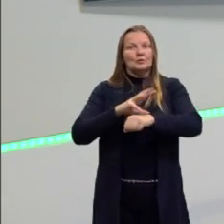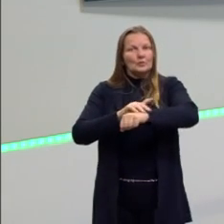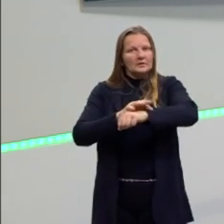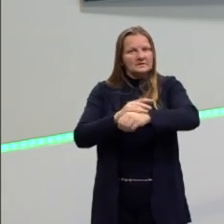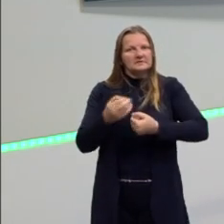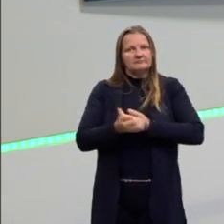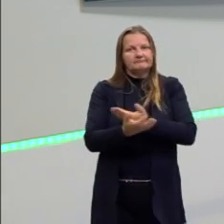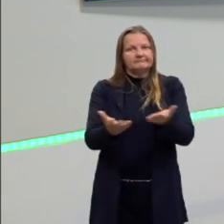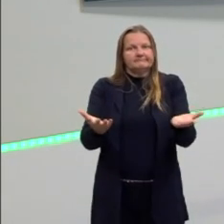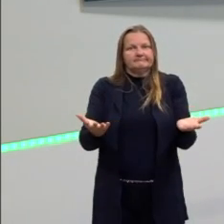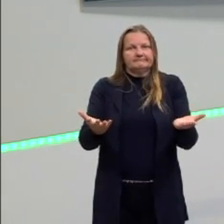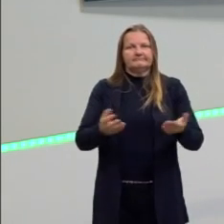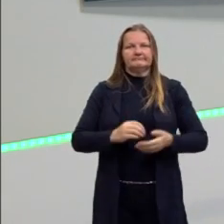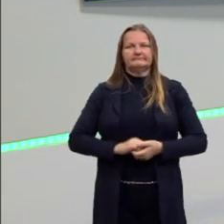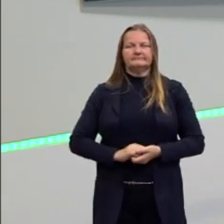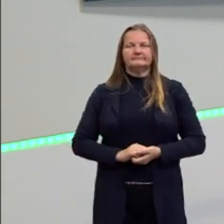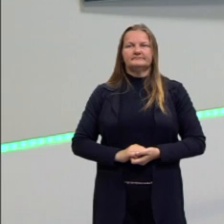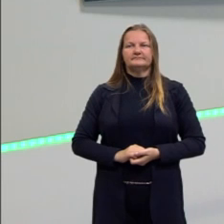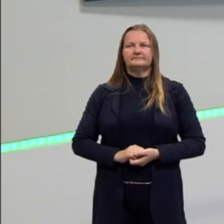leptospirose.